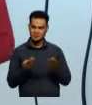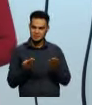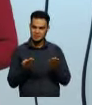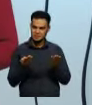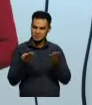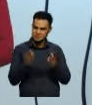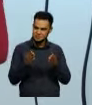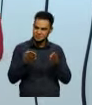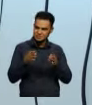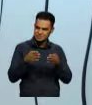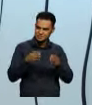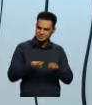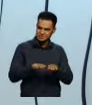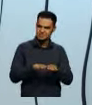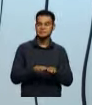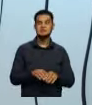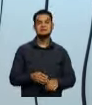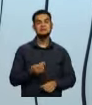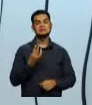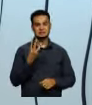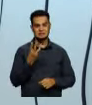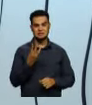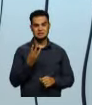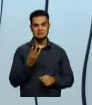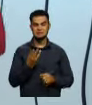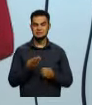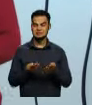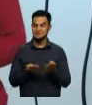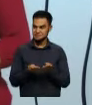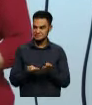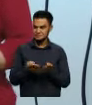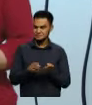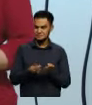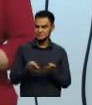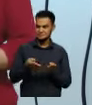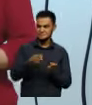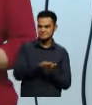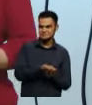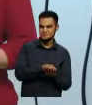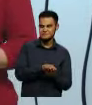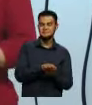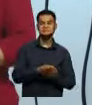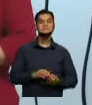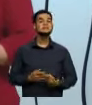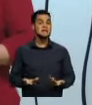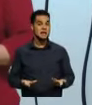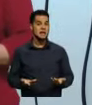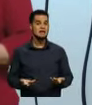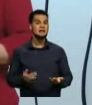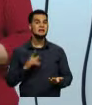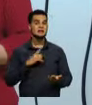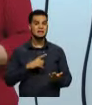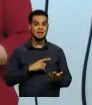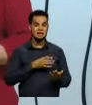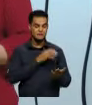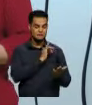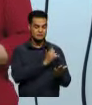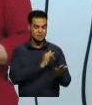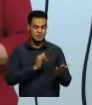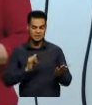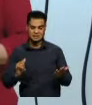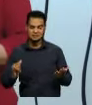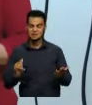fazer essa dobra em três, e eu tenho informações nas seis partes,